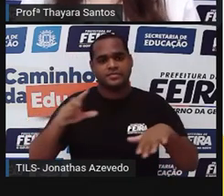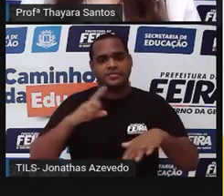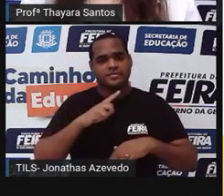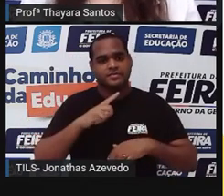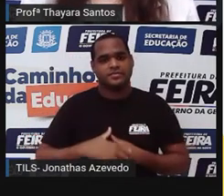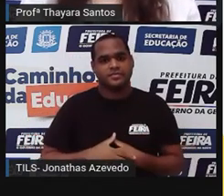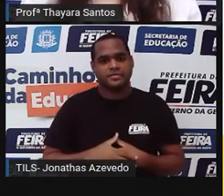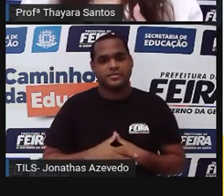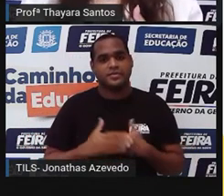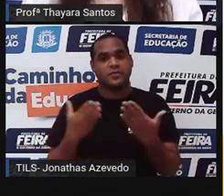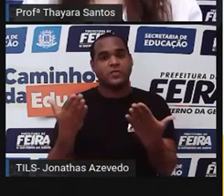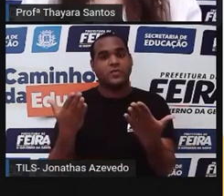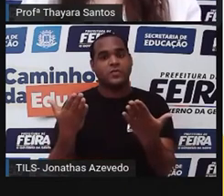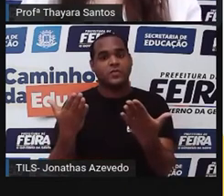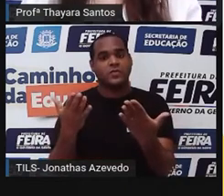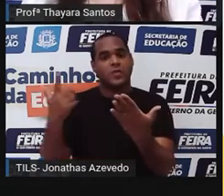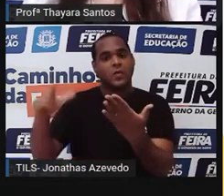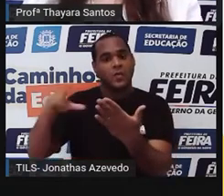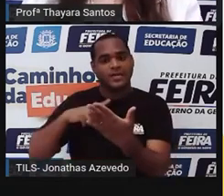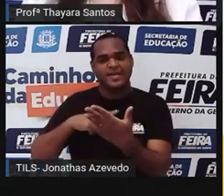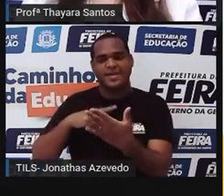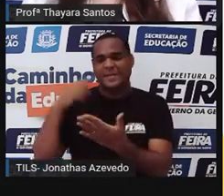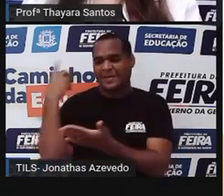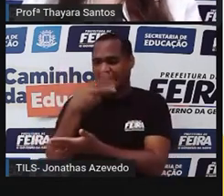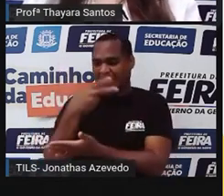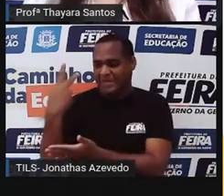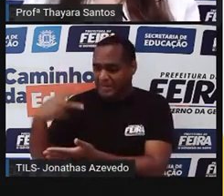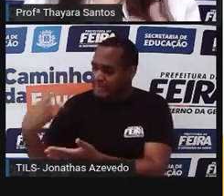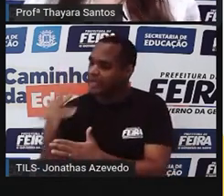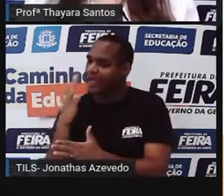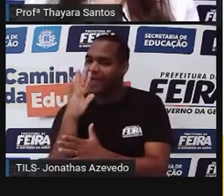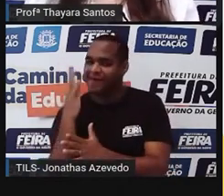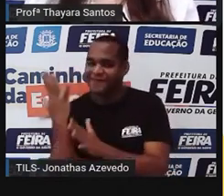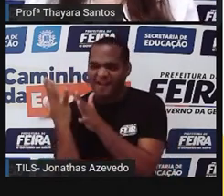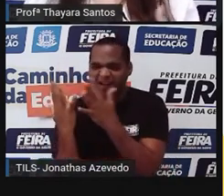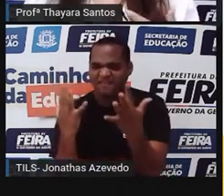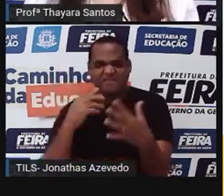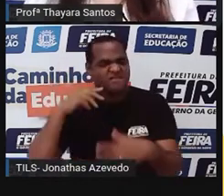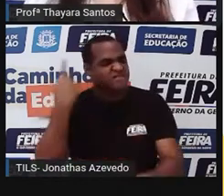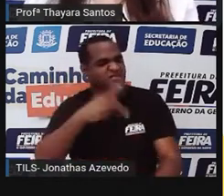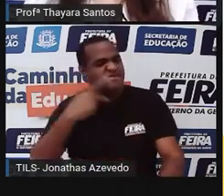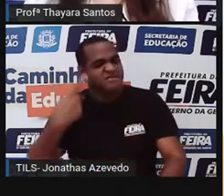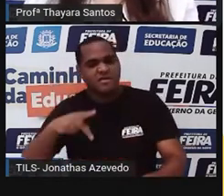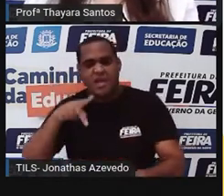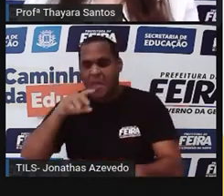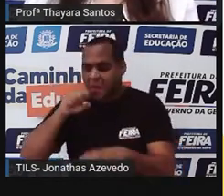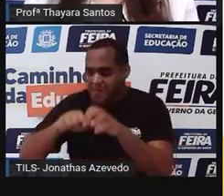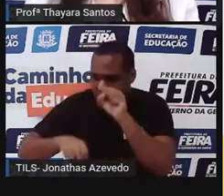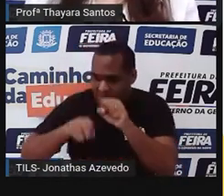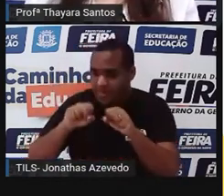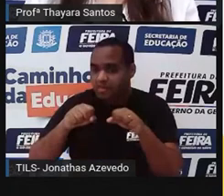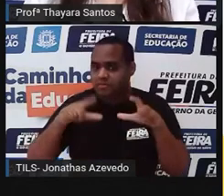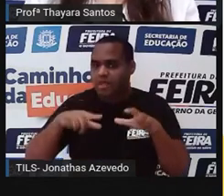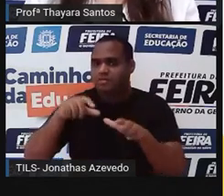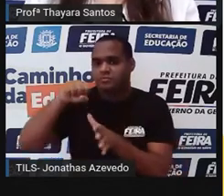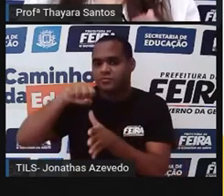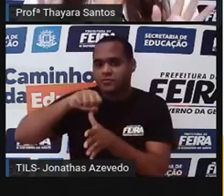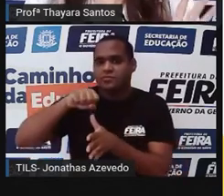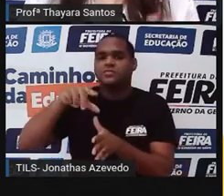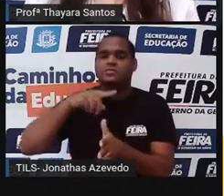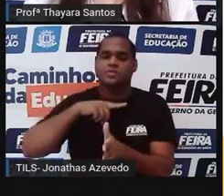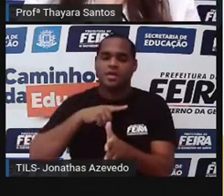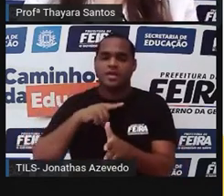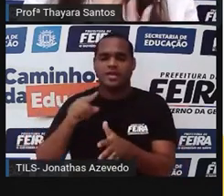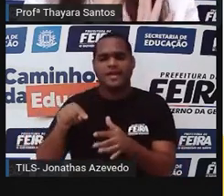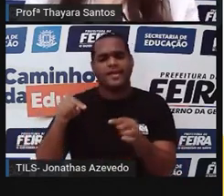E também, eles podem ser pragas nas plantações. Vocês devem ter visto, né? Teve na América do Sul. Não